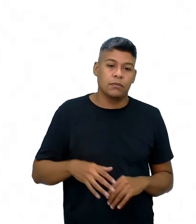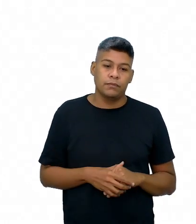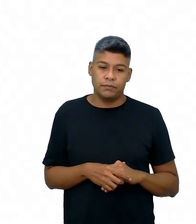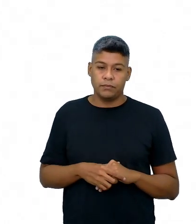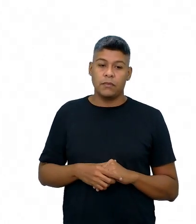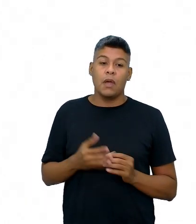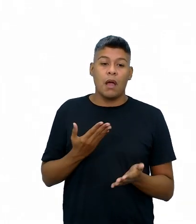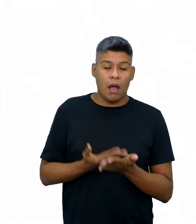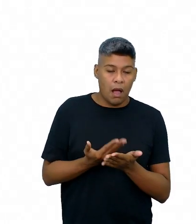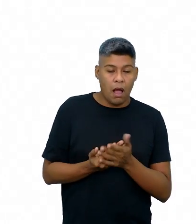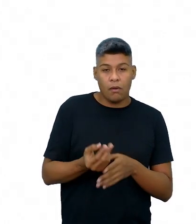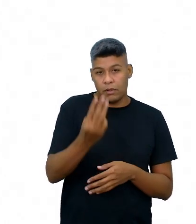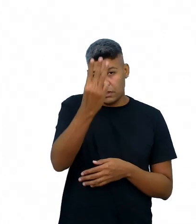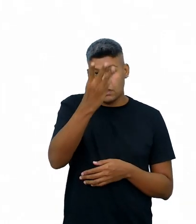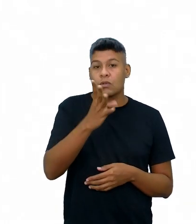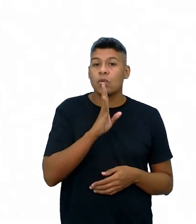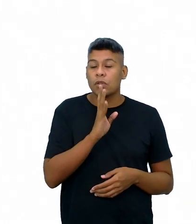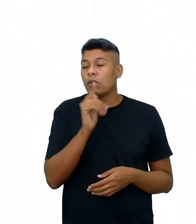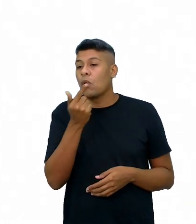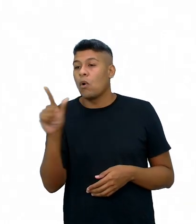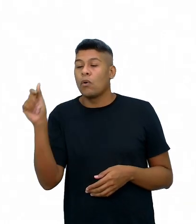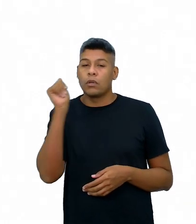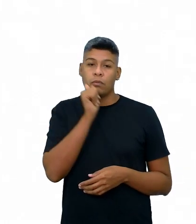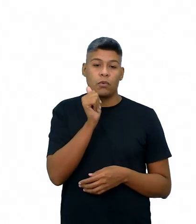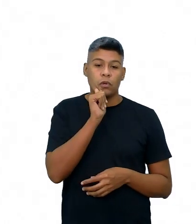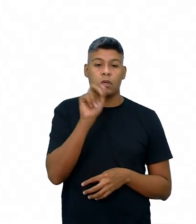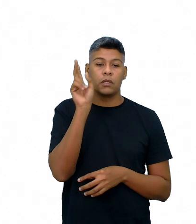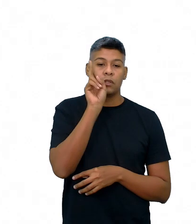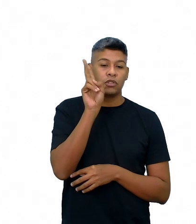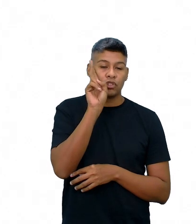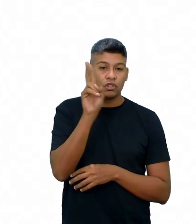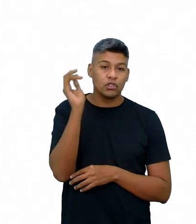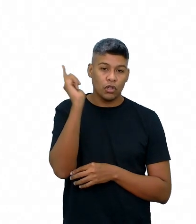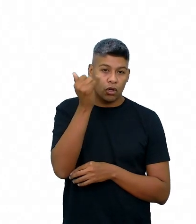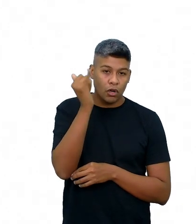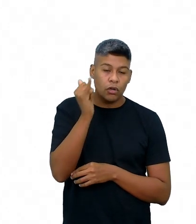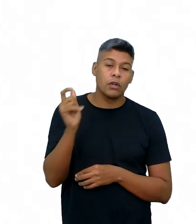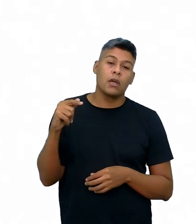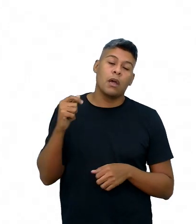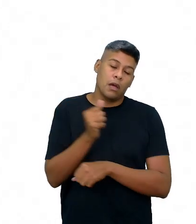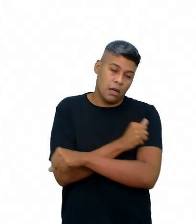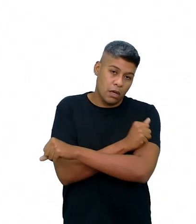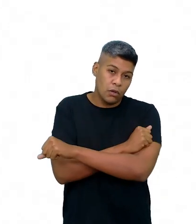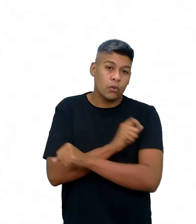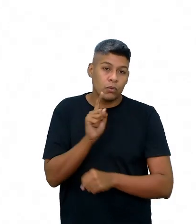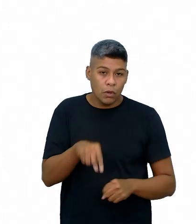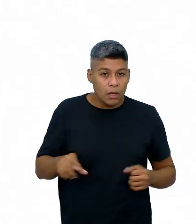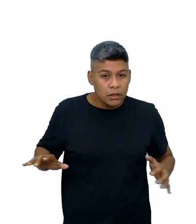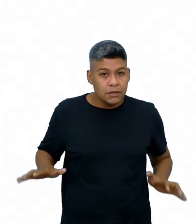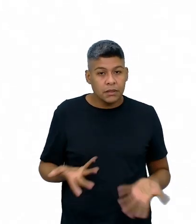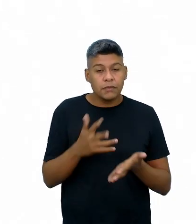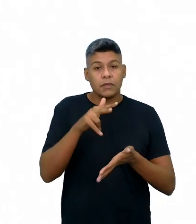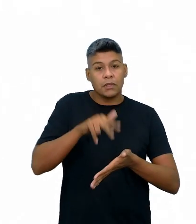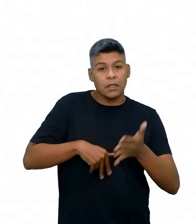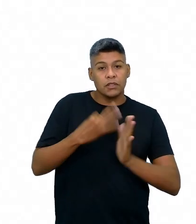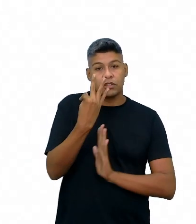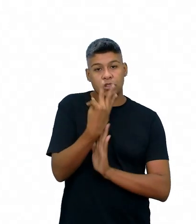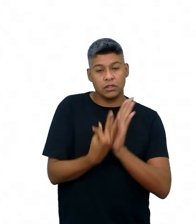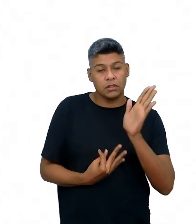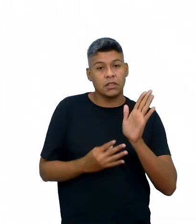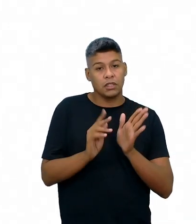Nessa aula 3, Conhecendo Outras Mulheres na História, os estudantes, eles são incentivados, além do gênero